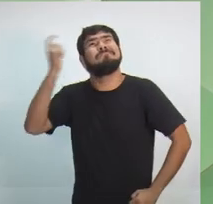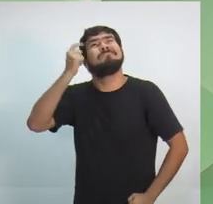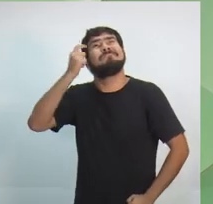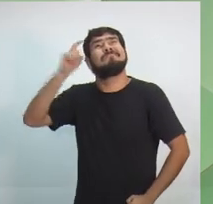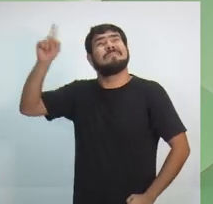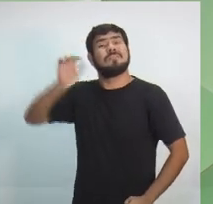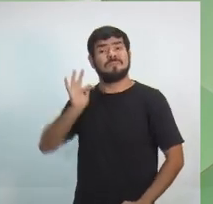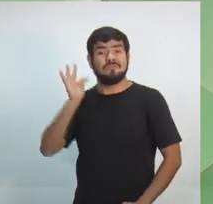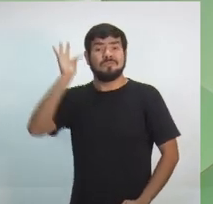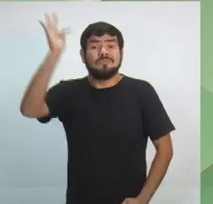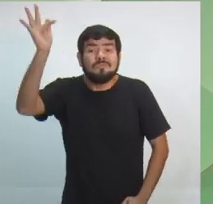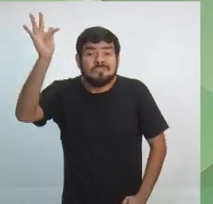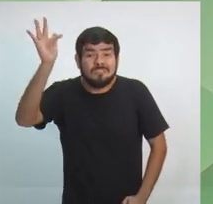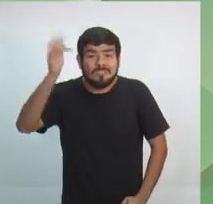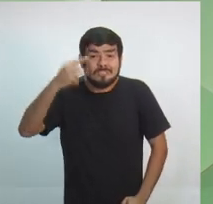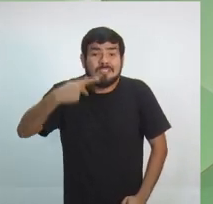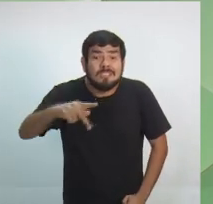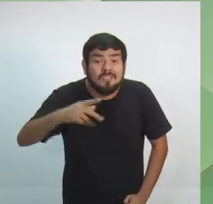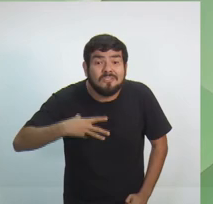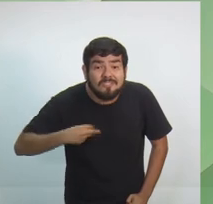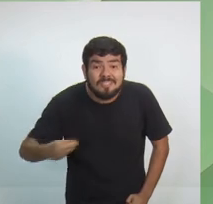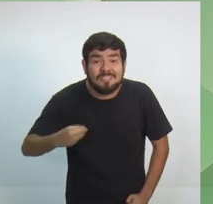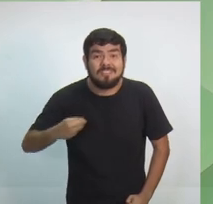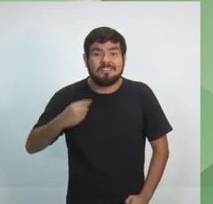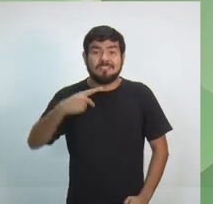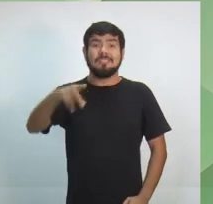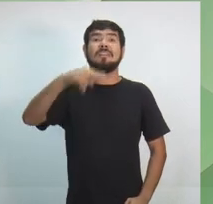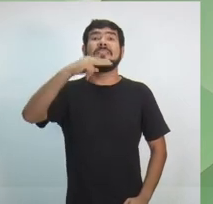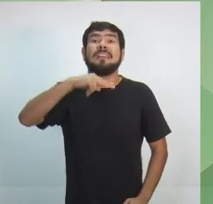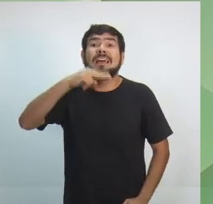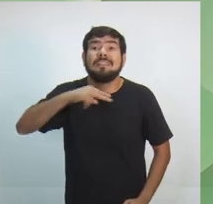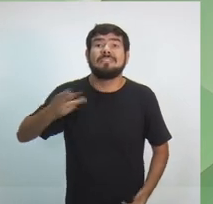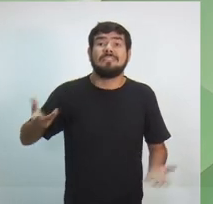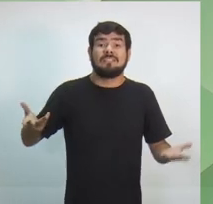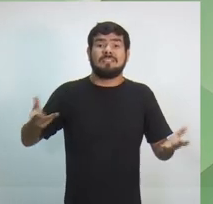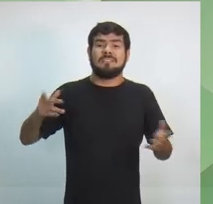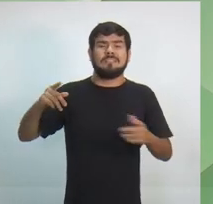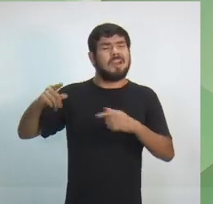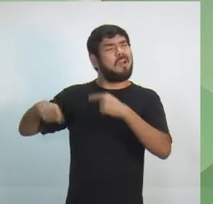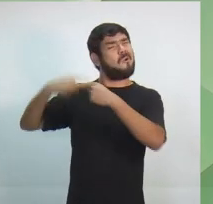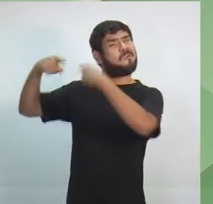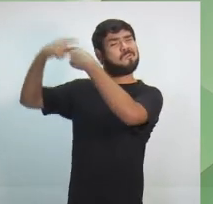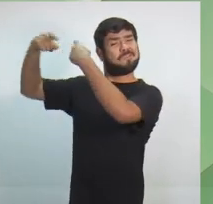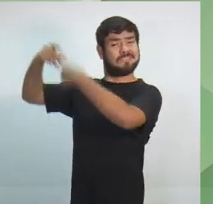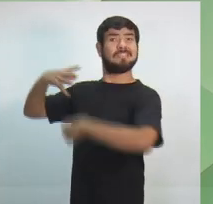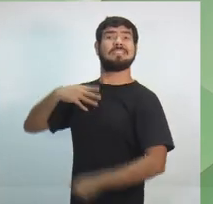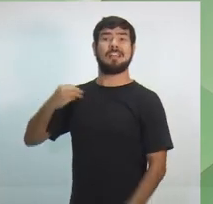futuro. O futuro do seu filho, o futuro do seu neto, o futuro das próximas gerações.